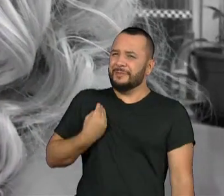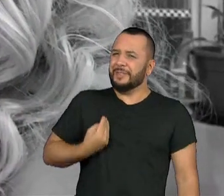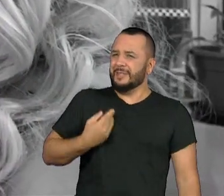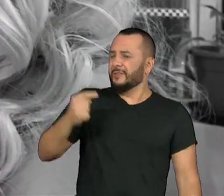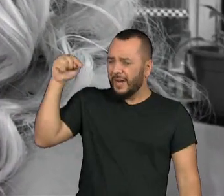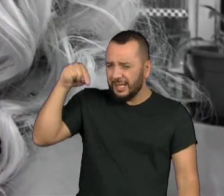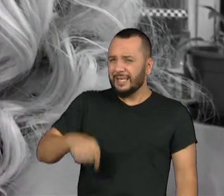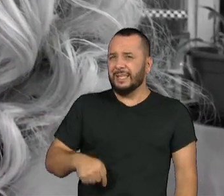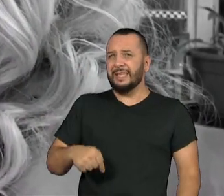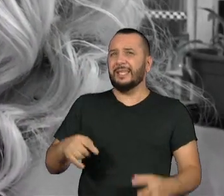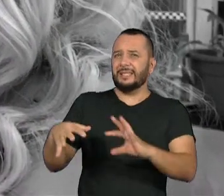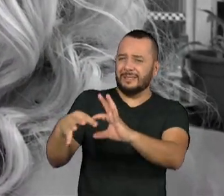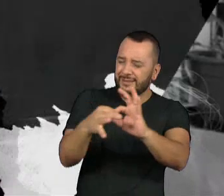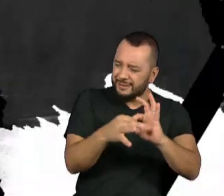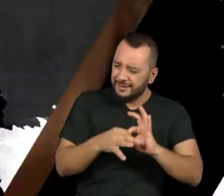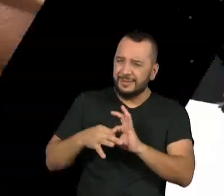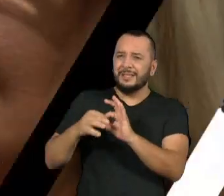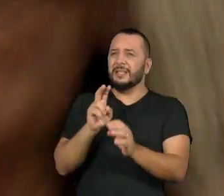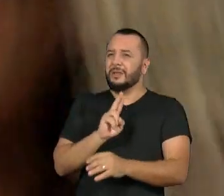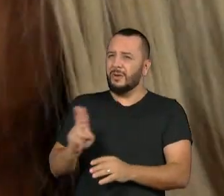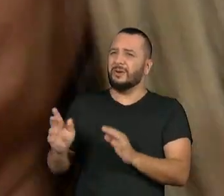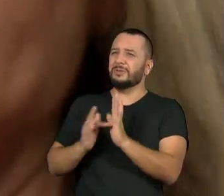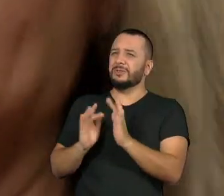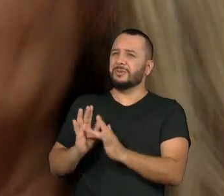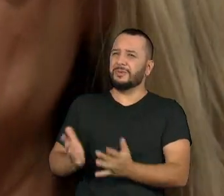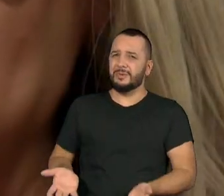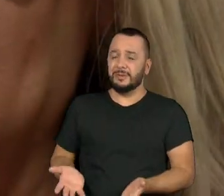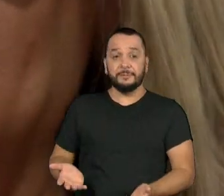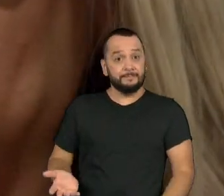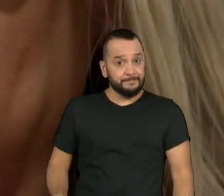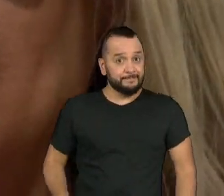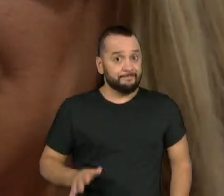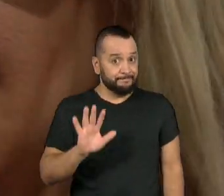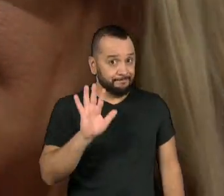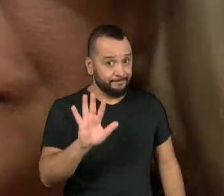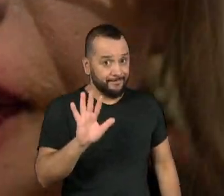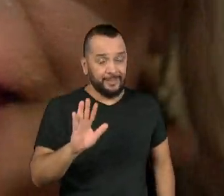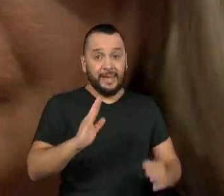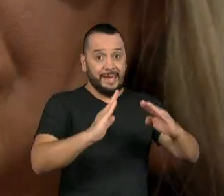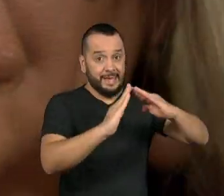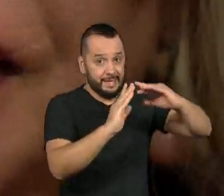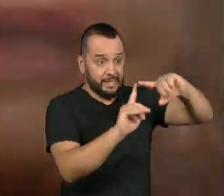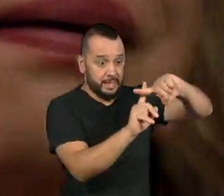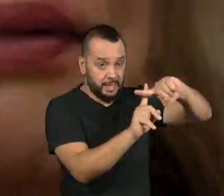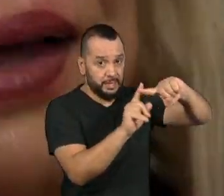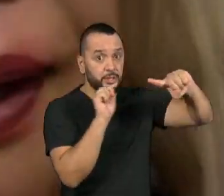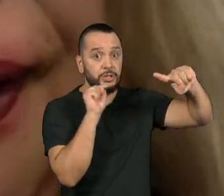aqui reunidos em Teu nome. Não é simplesmente igreja,